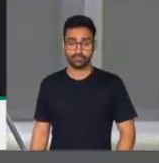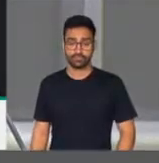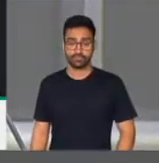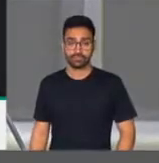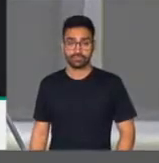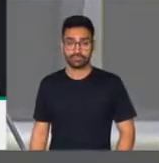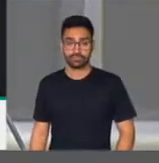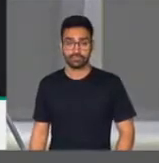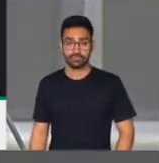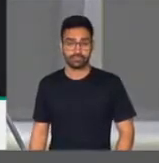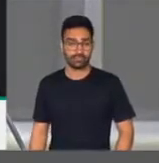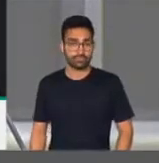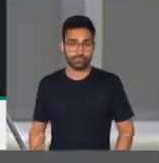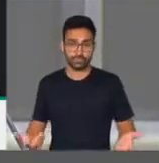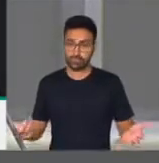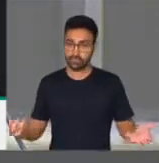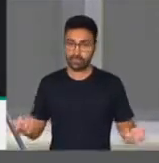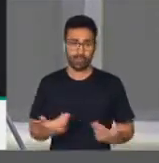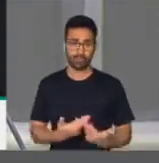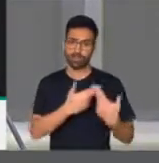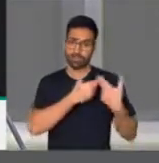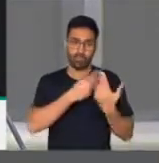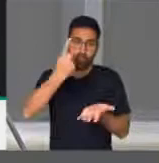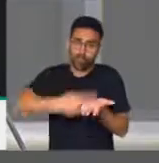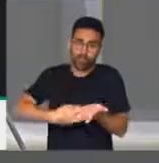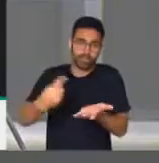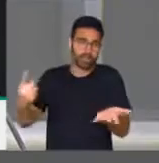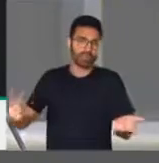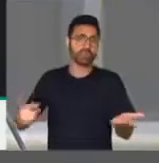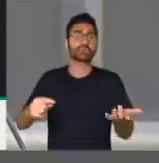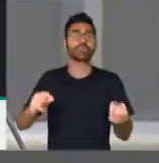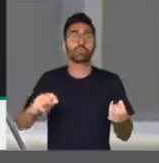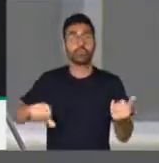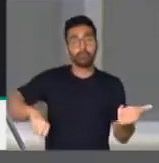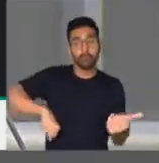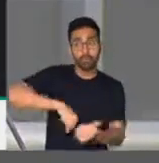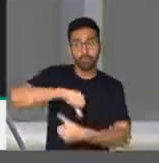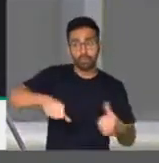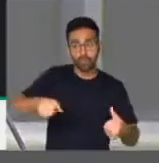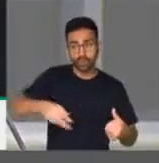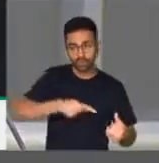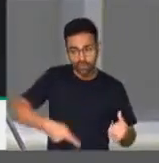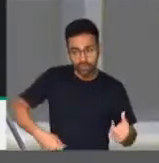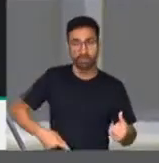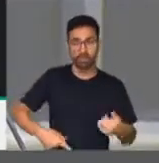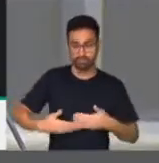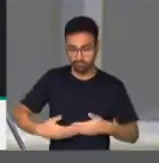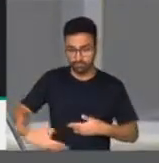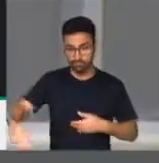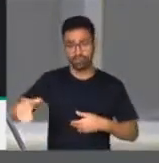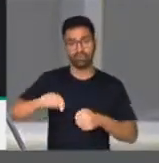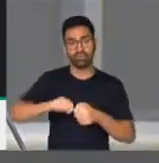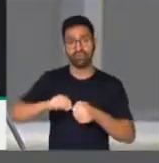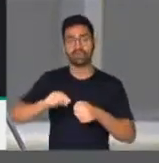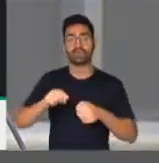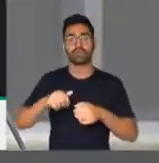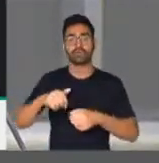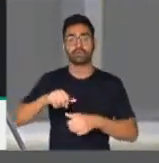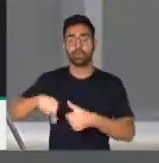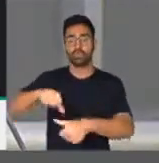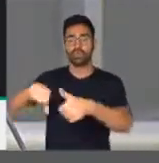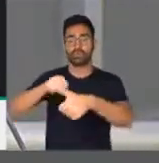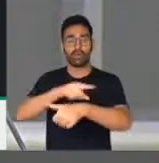mão do seu compromisso histórico de fazer a transição e promover as mudanças que a sociedade